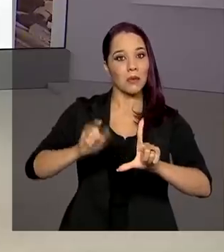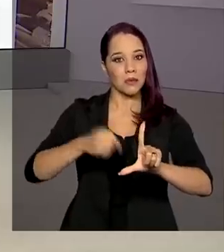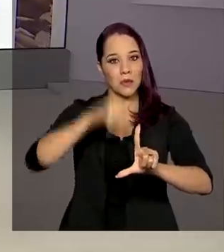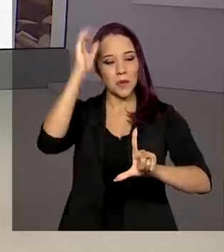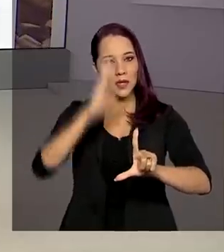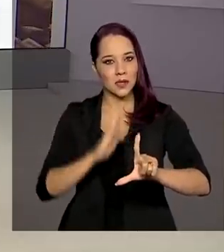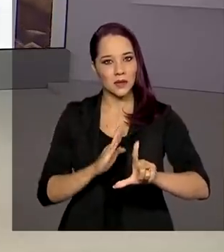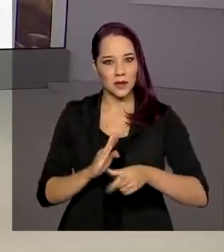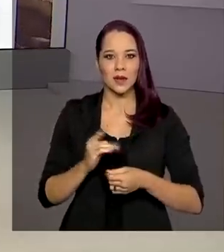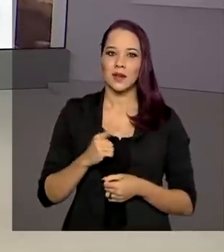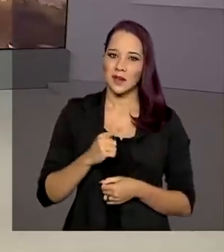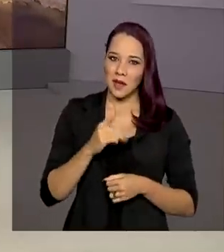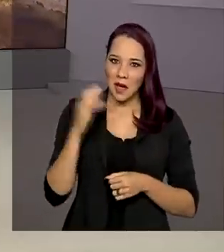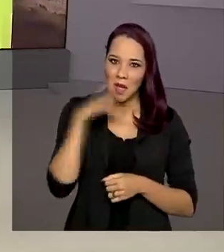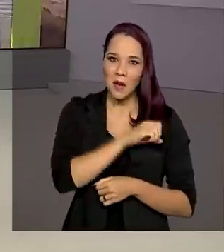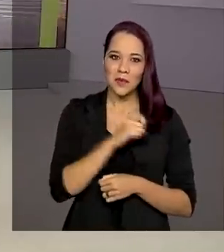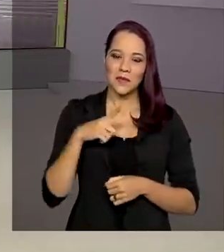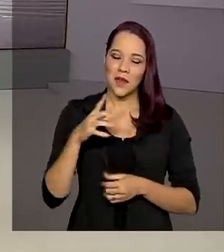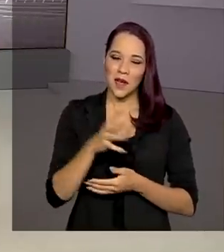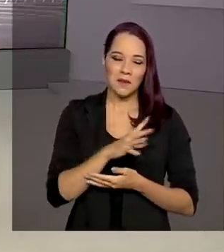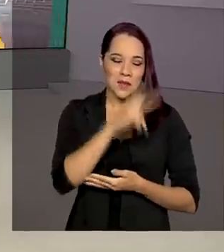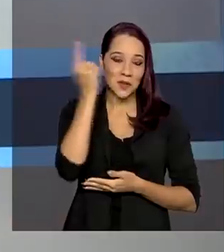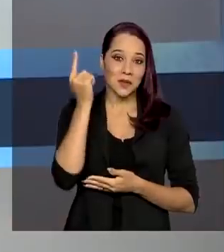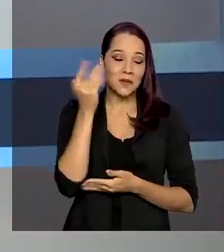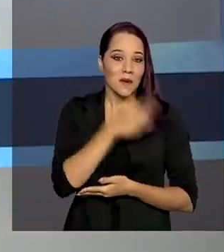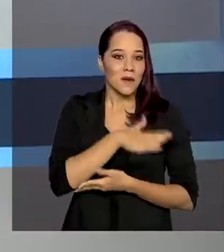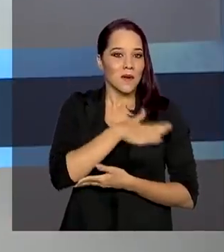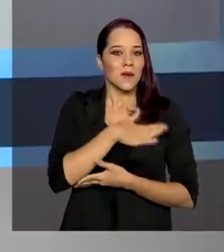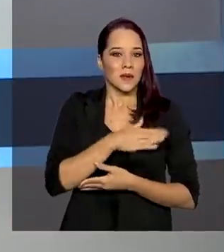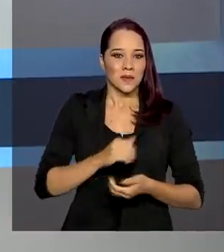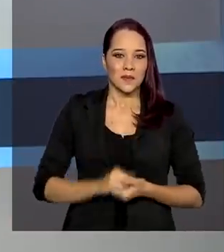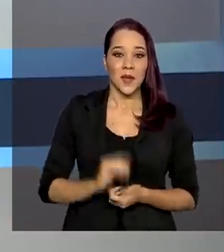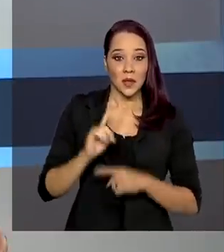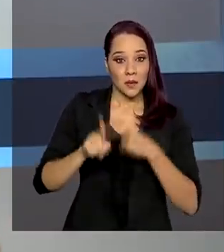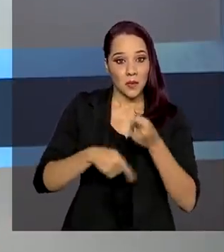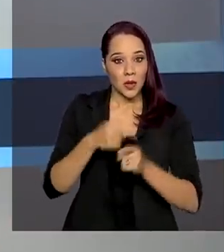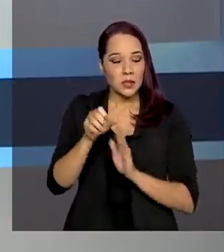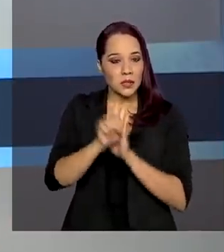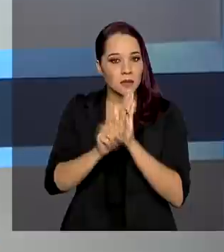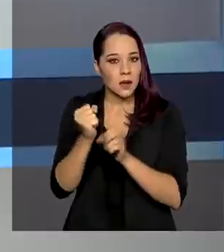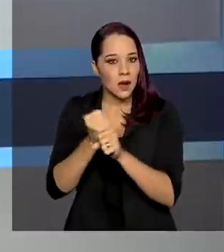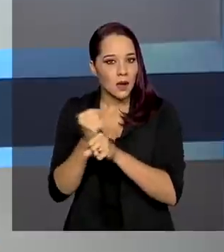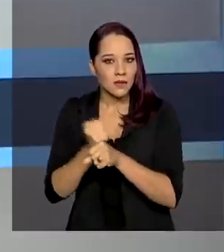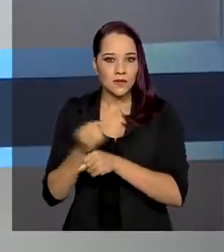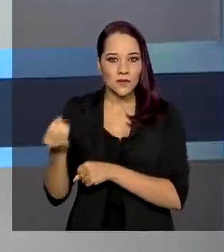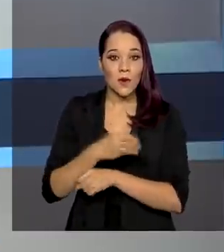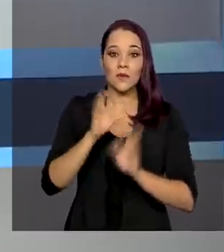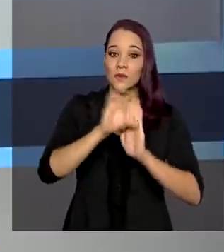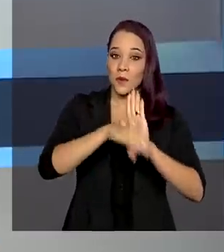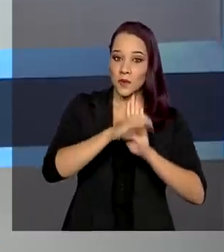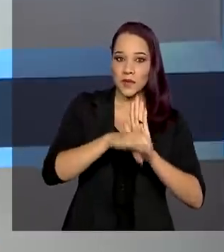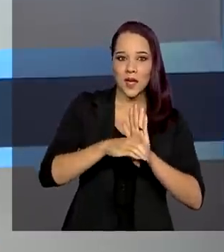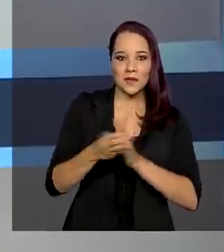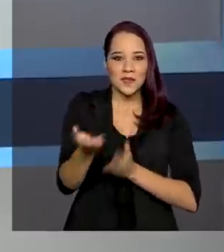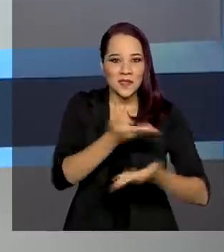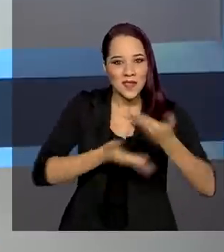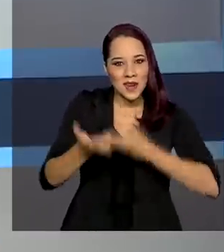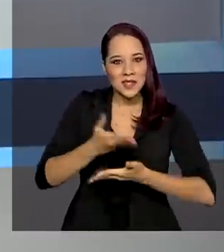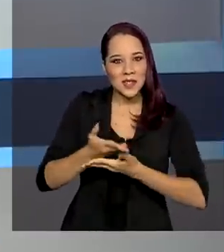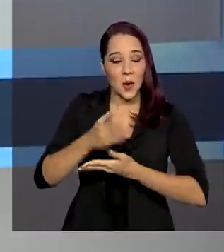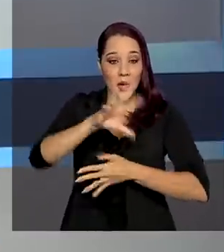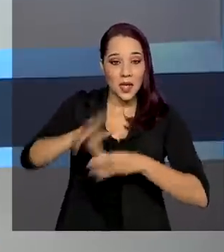e não demorou para se tornar a queridinha nacional. Depois dessas décadas, novos conceitos, interação,